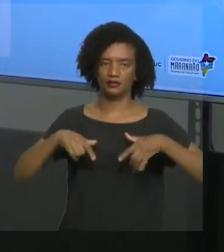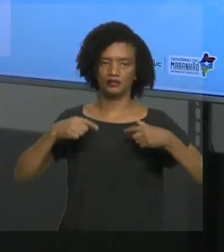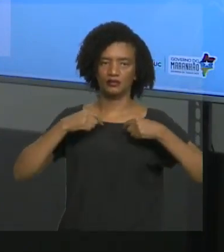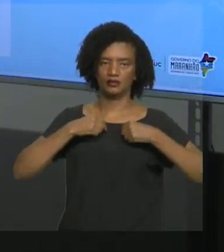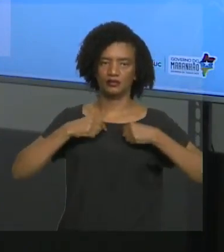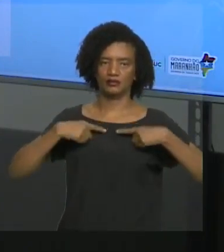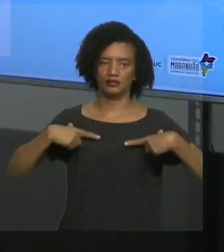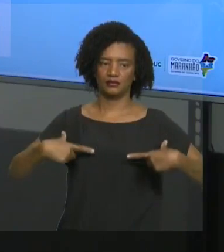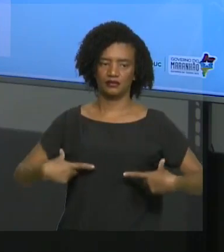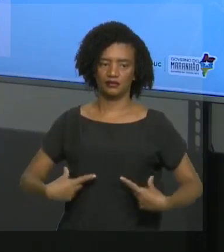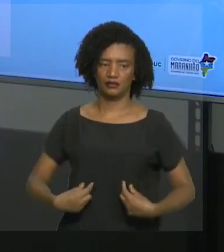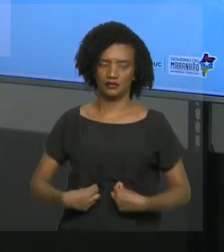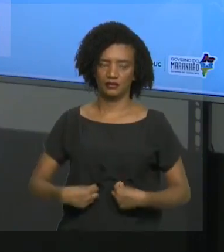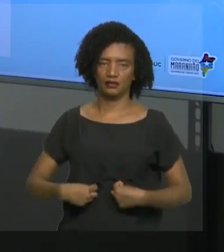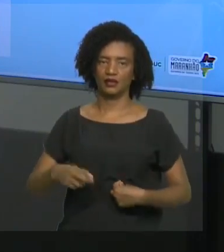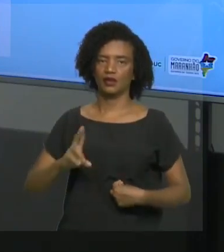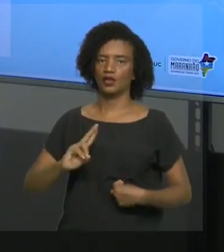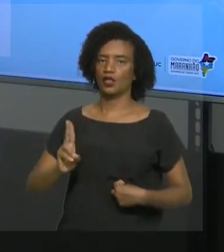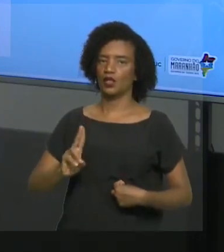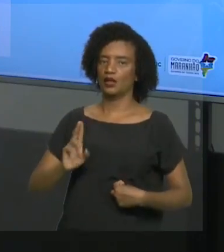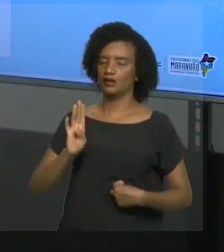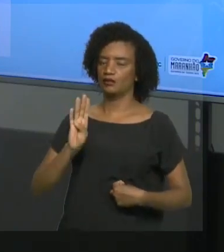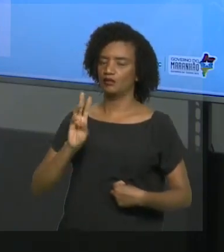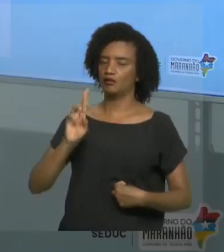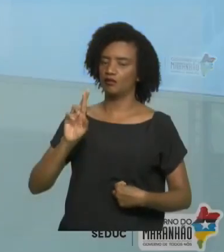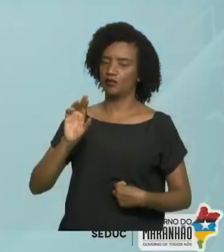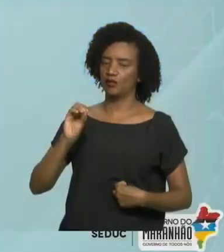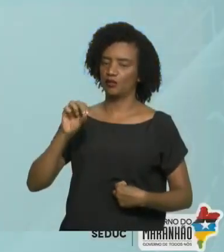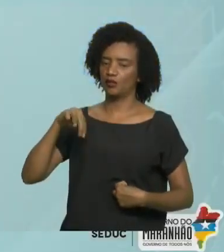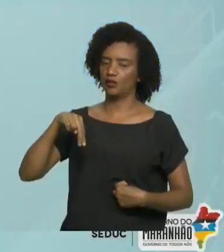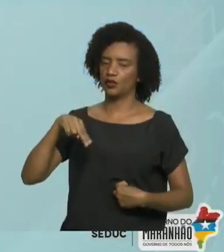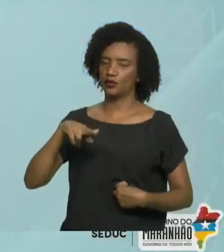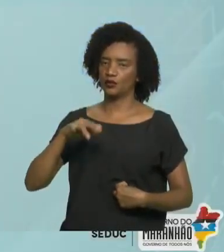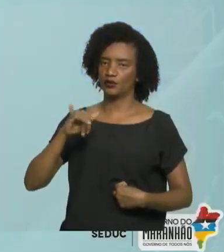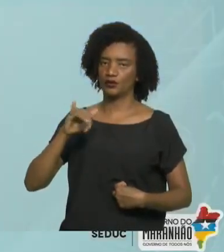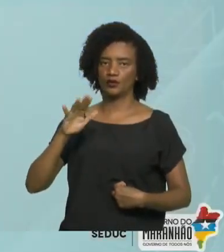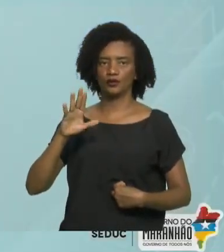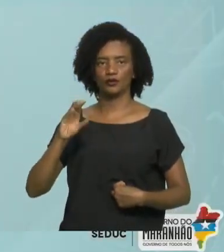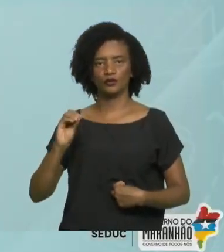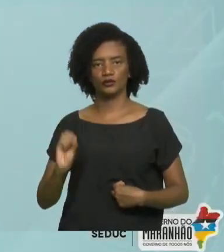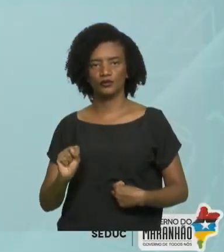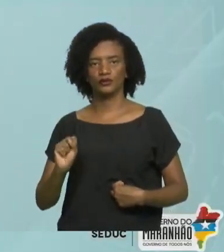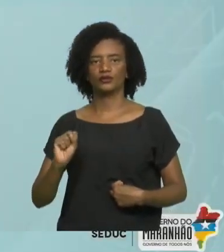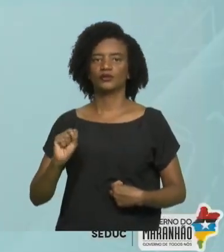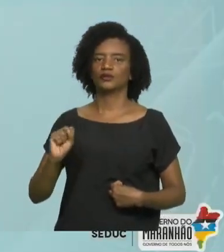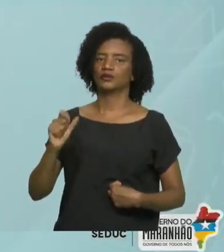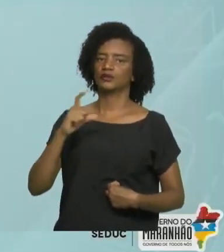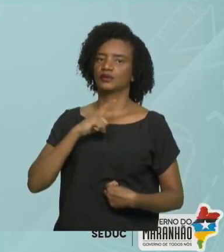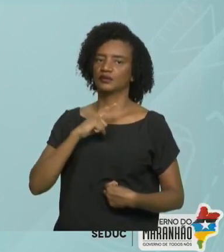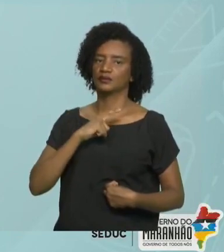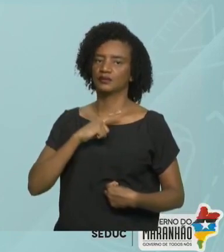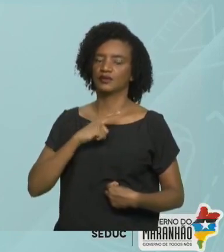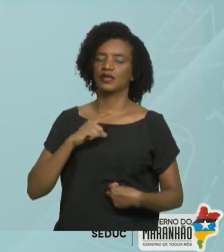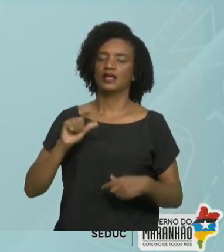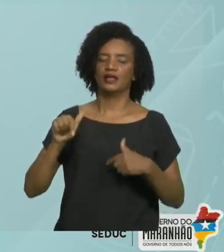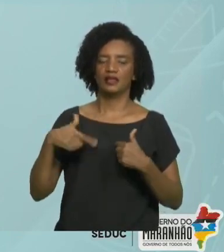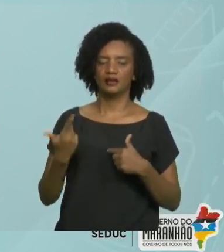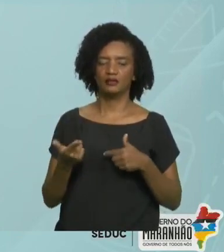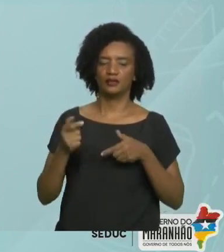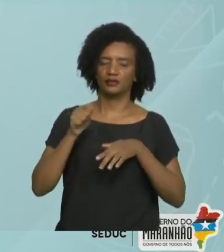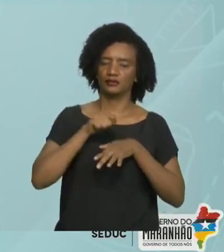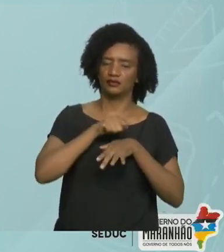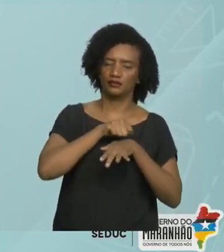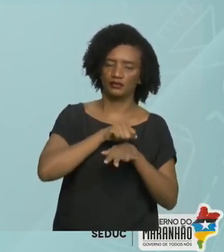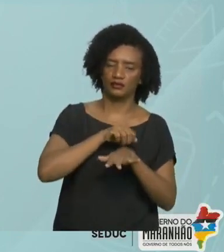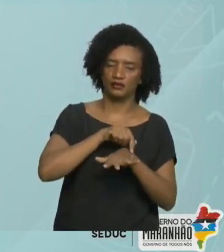bronquios, eles vão se ramificar mais ainda em bronquíolos e vai terminar em alvéolos pulmonares. Aqui, só